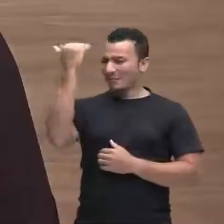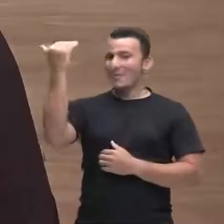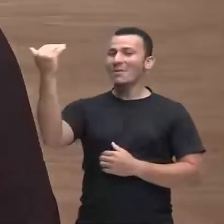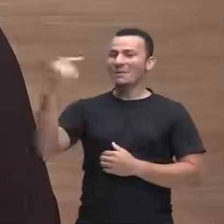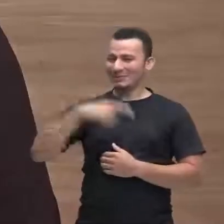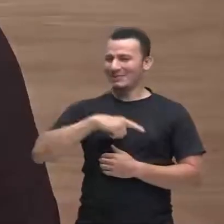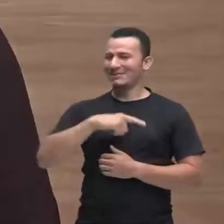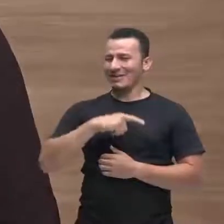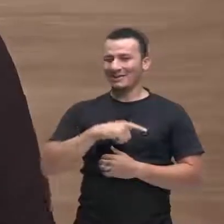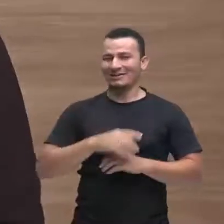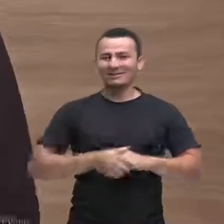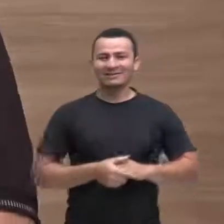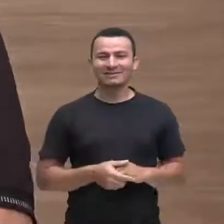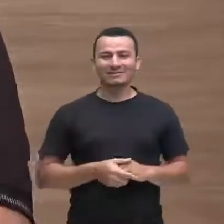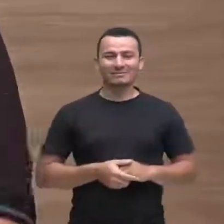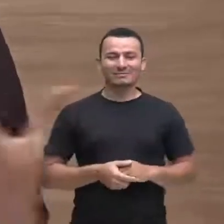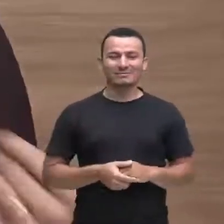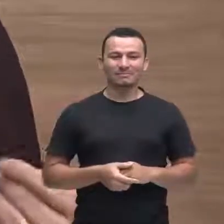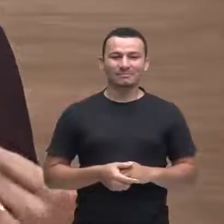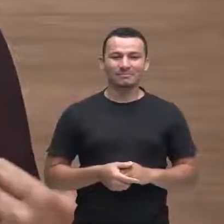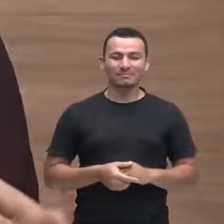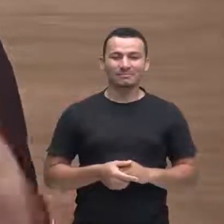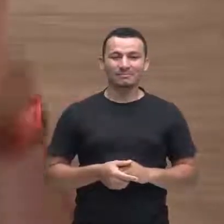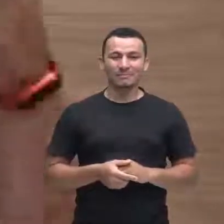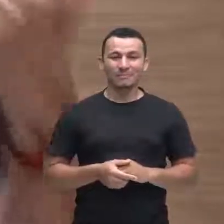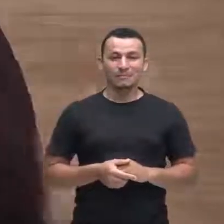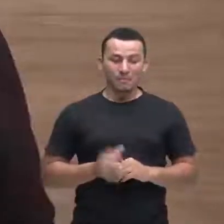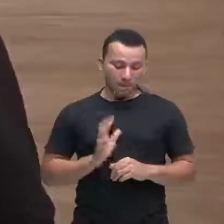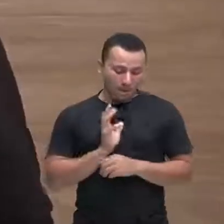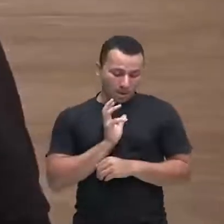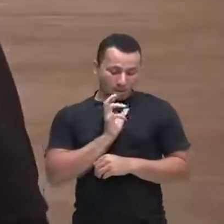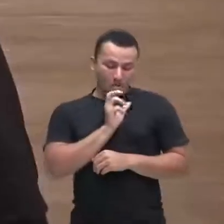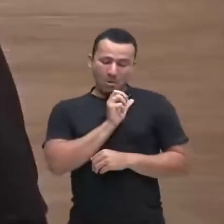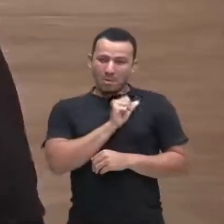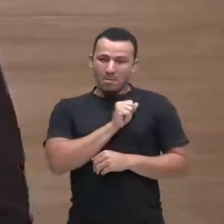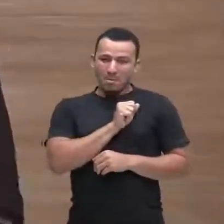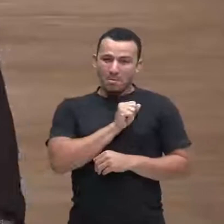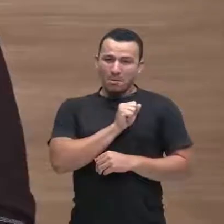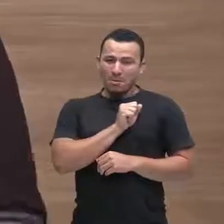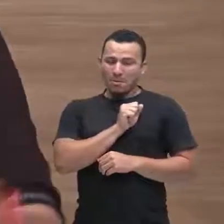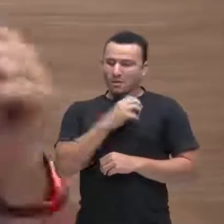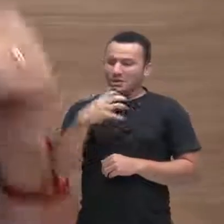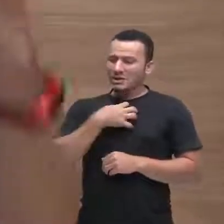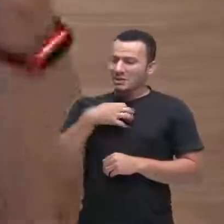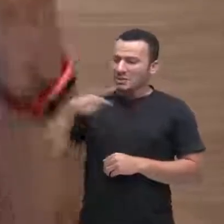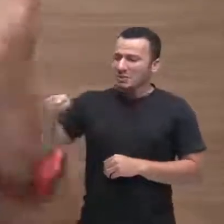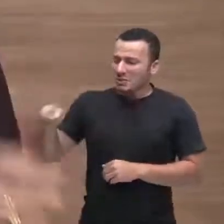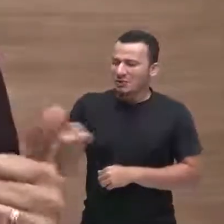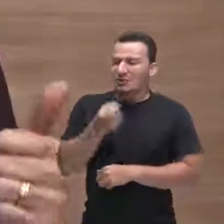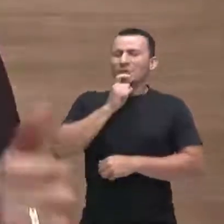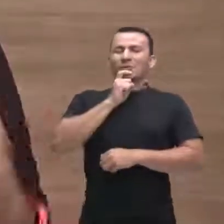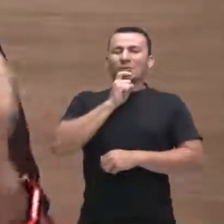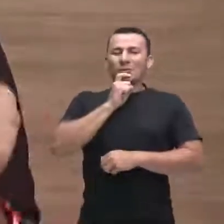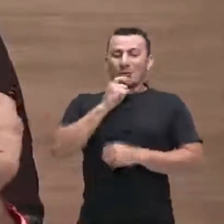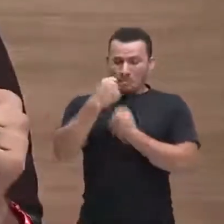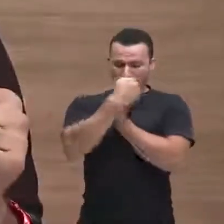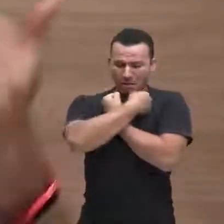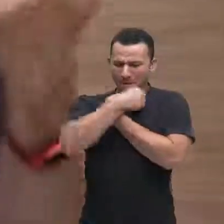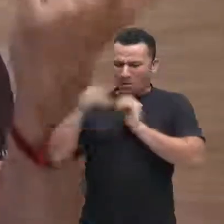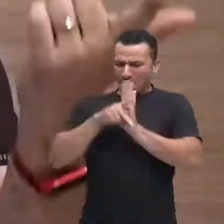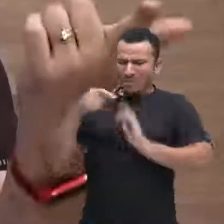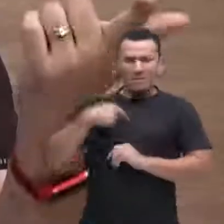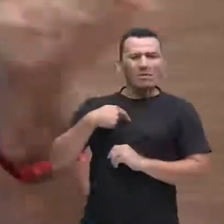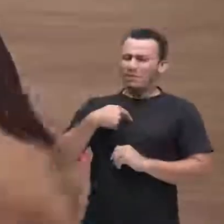não é? meu amor por ti gela meus abraços para ti são se eu